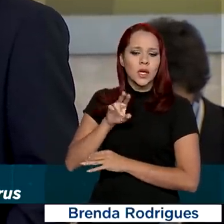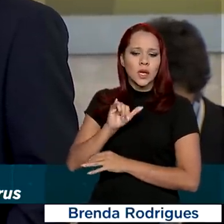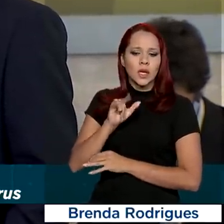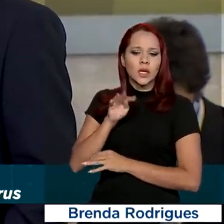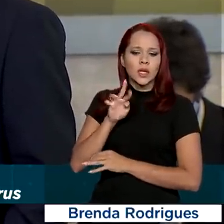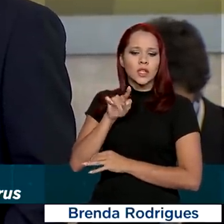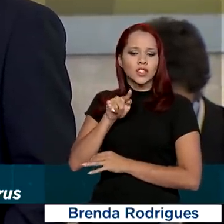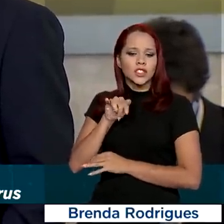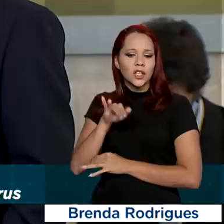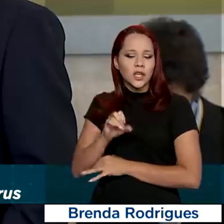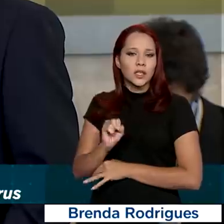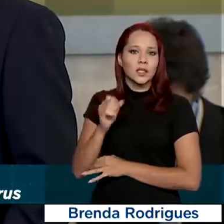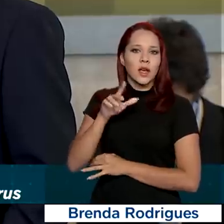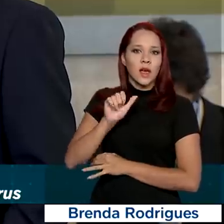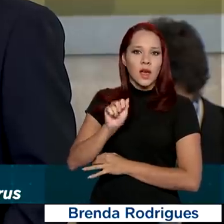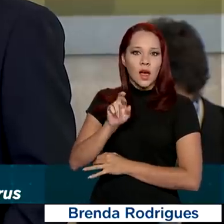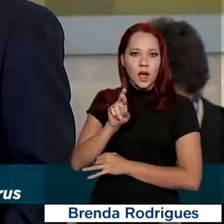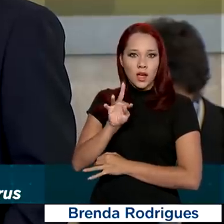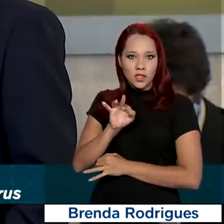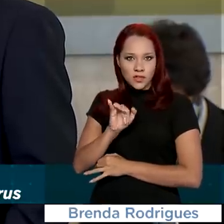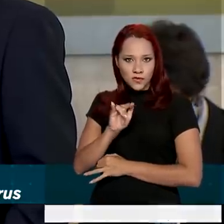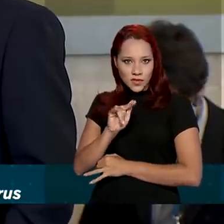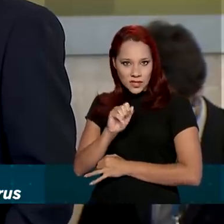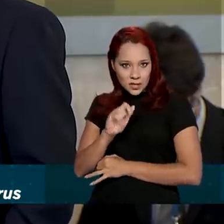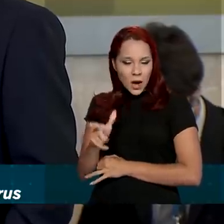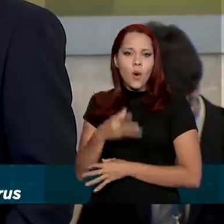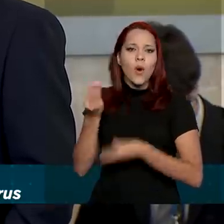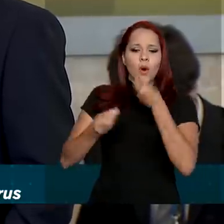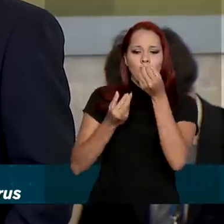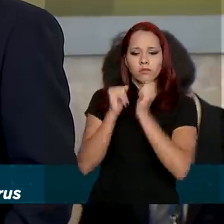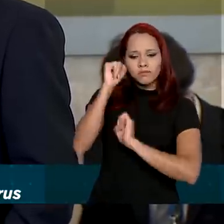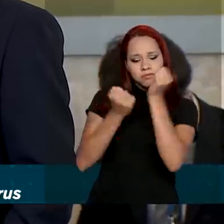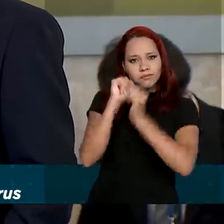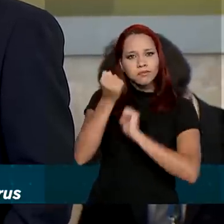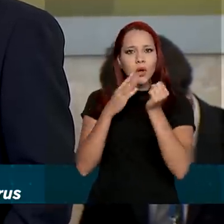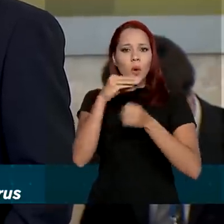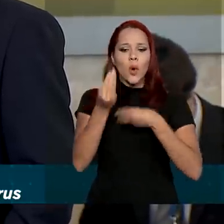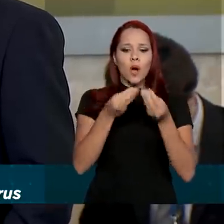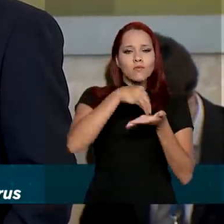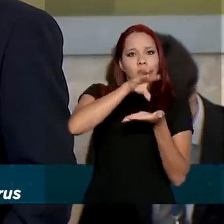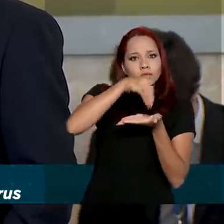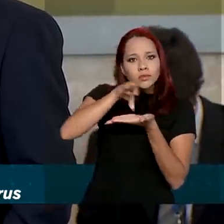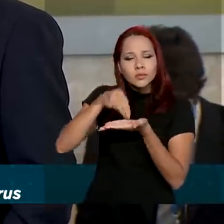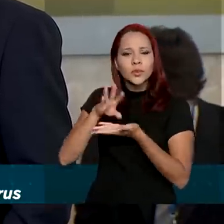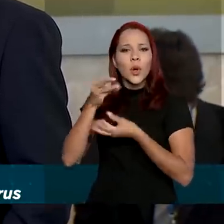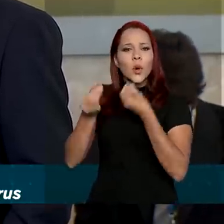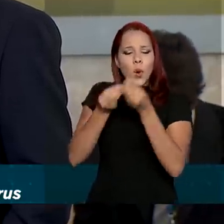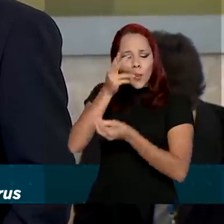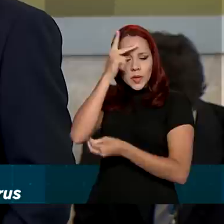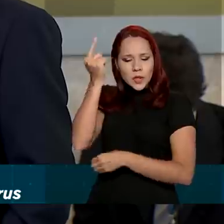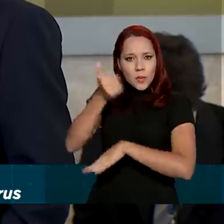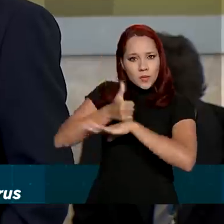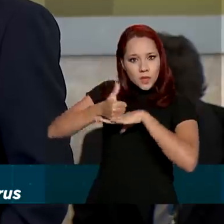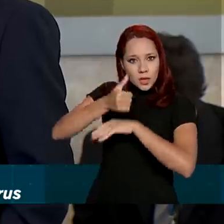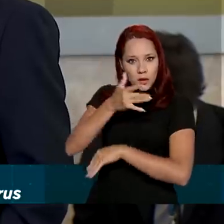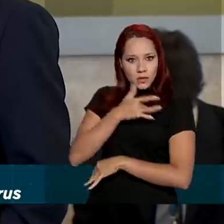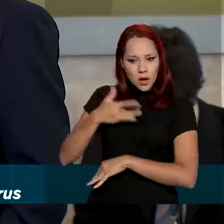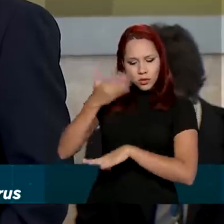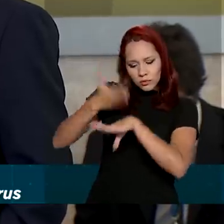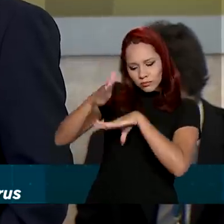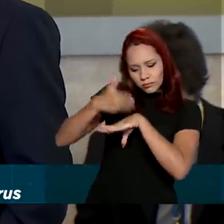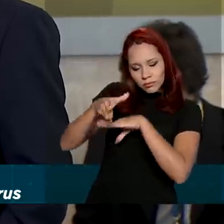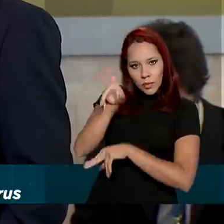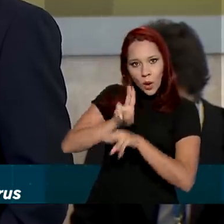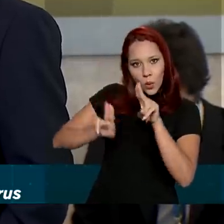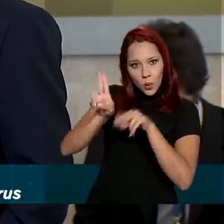Ele já existe, ele vai ter que ser fabricado, como é ele vai ser distribuído, como é que vai ser o treinamento dos profissionais de saúde para poder usar esse equipamento e